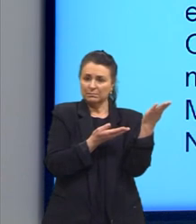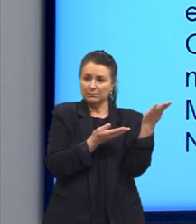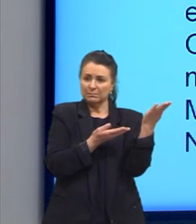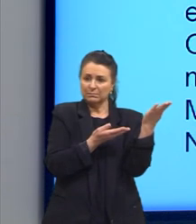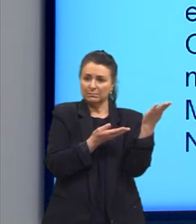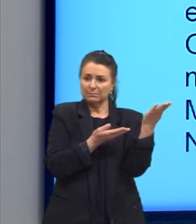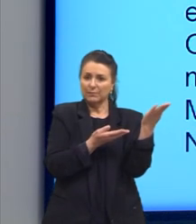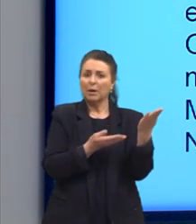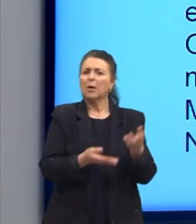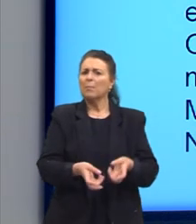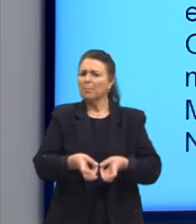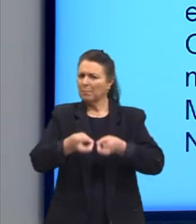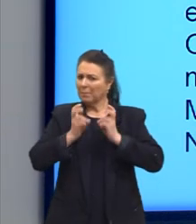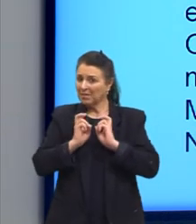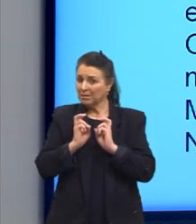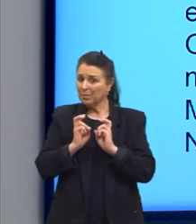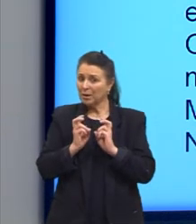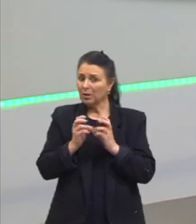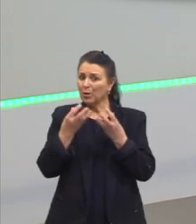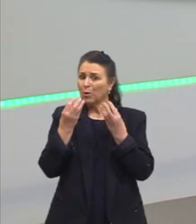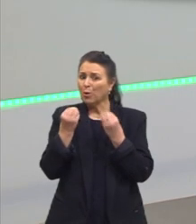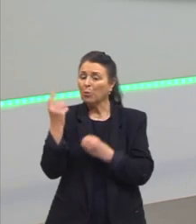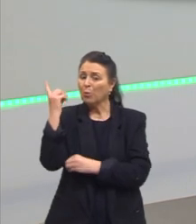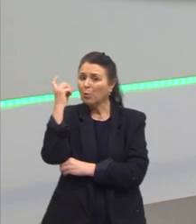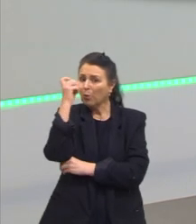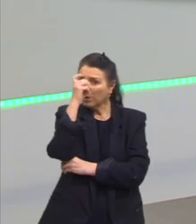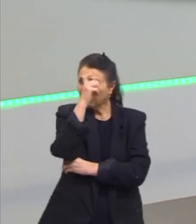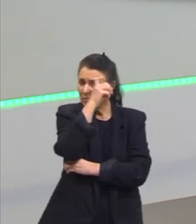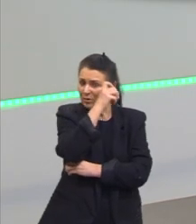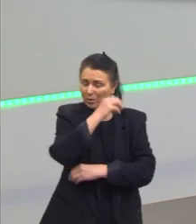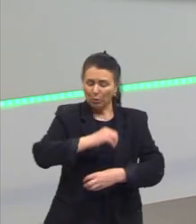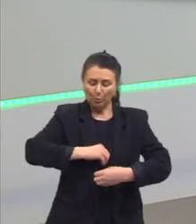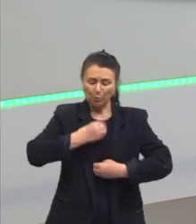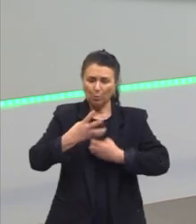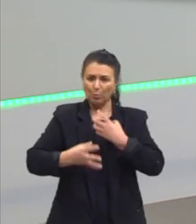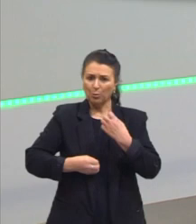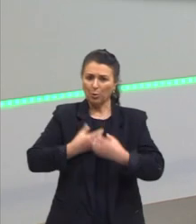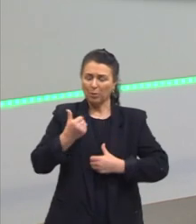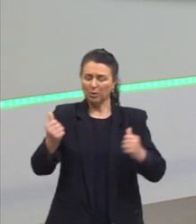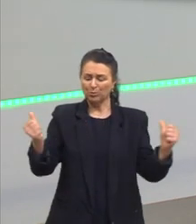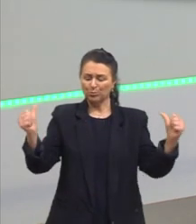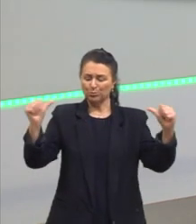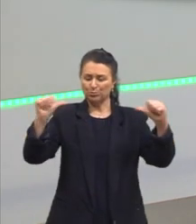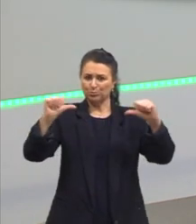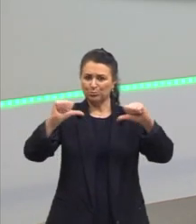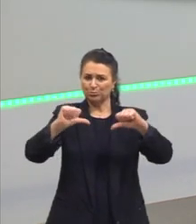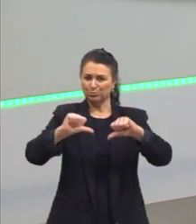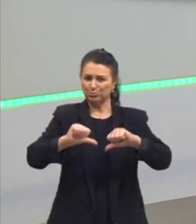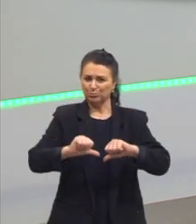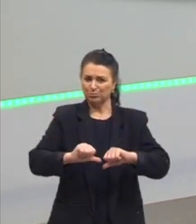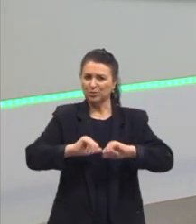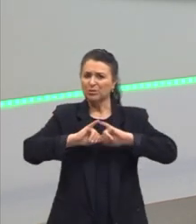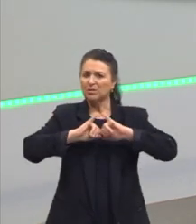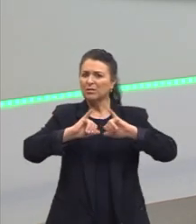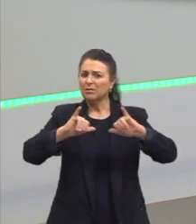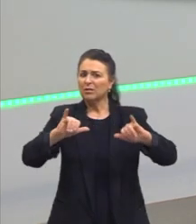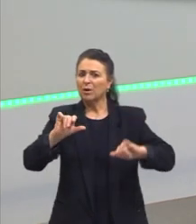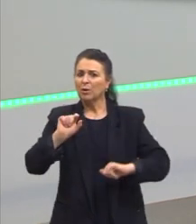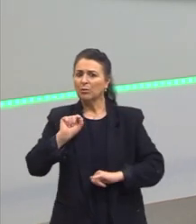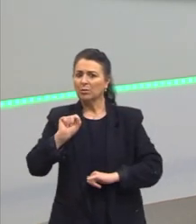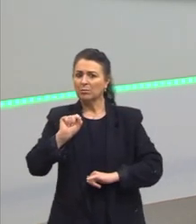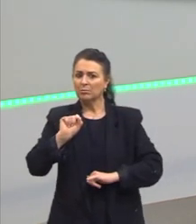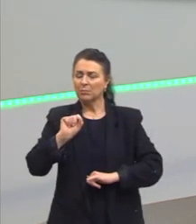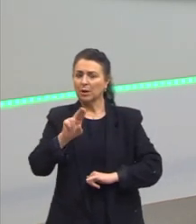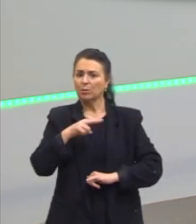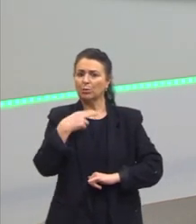só o que o Augusto dos Anjos trouxe para nós. Um poema bastante pessimista, que está dizendo o quê? Que a